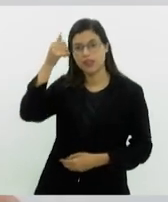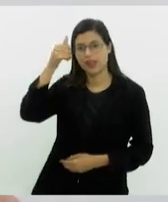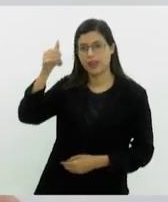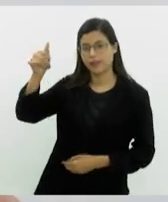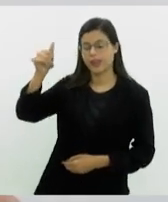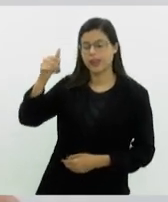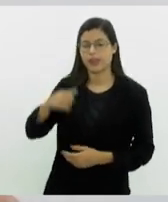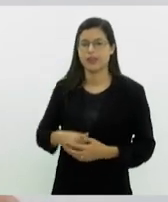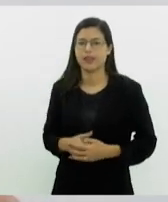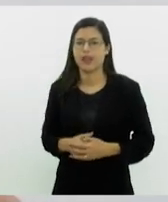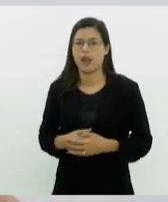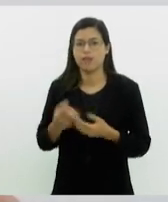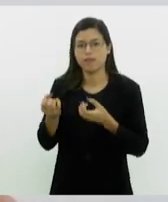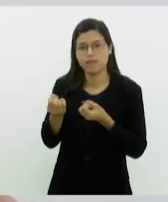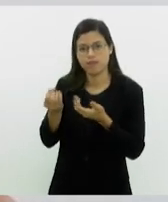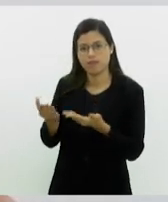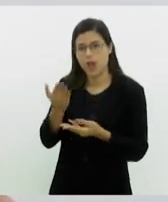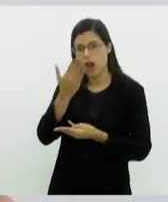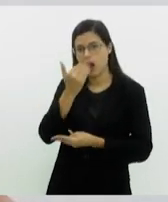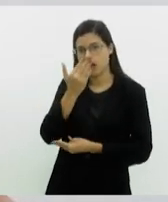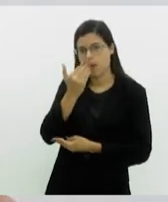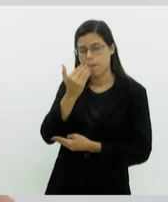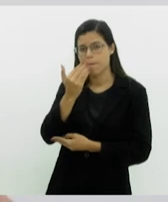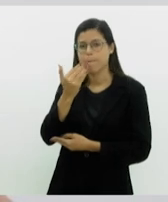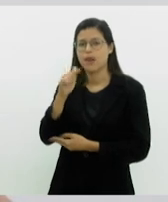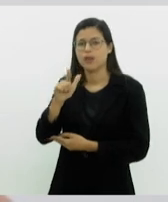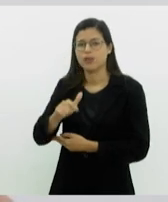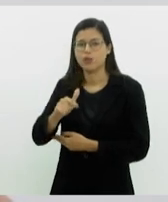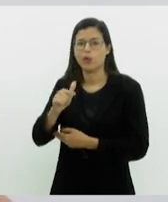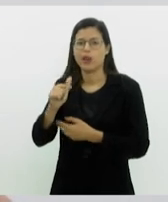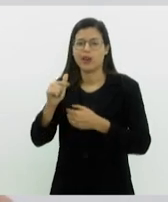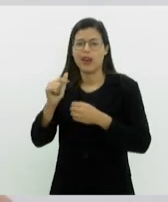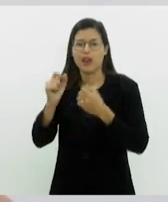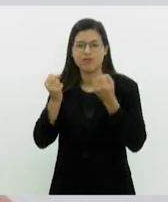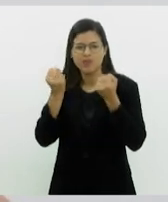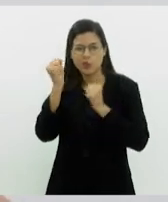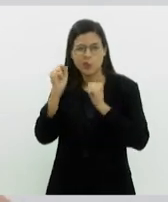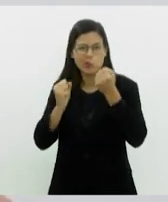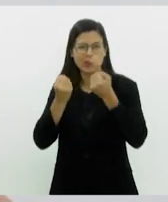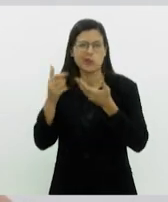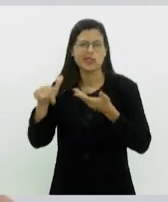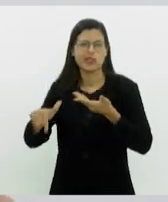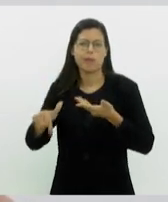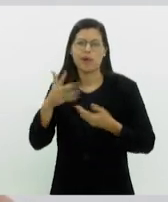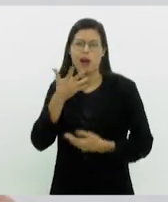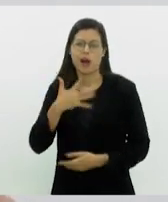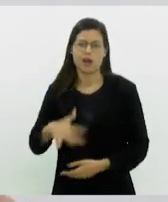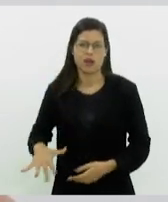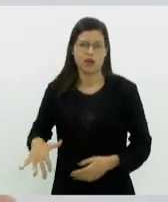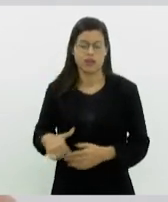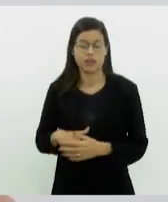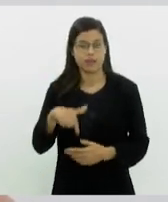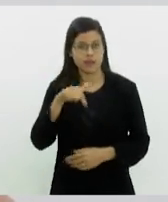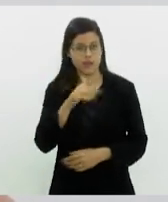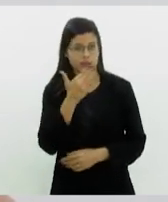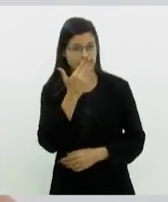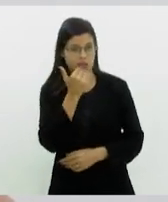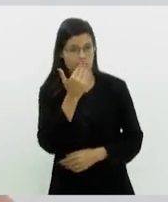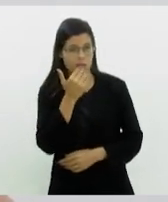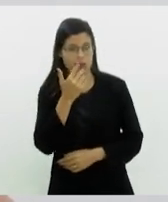oferecer alimentos processados e ultraprocessados para as crianças. Então, esses alimentos